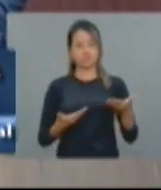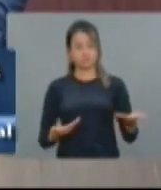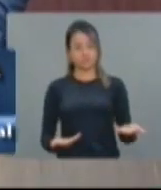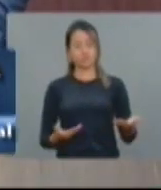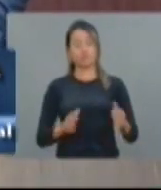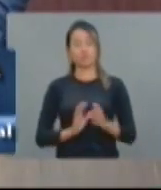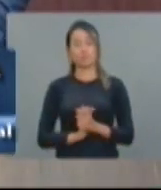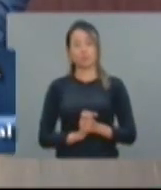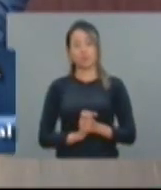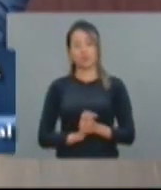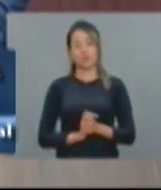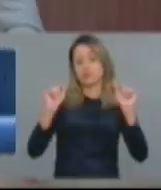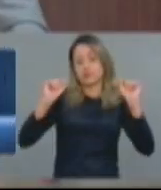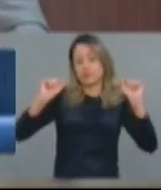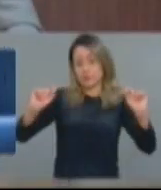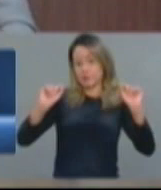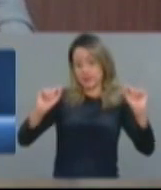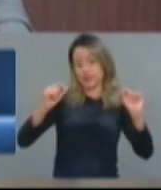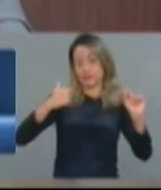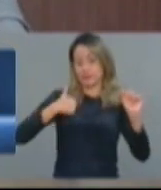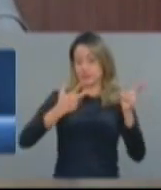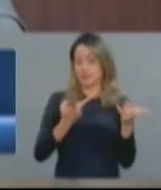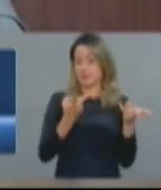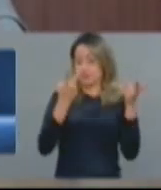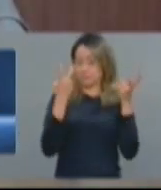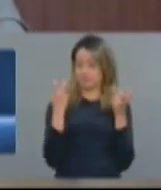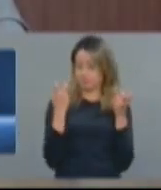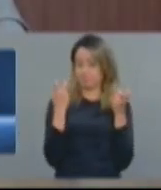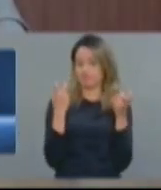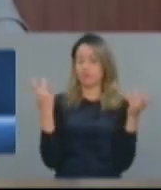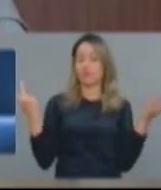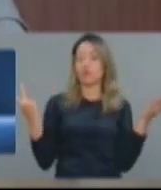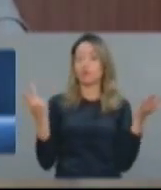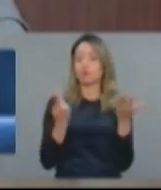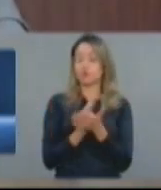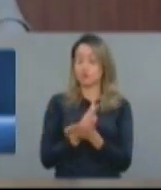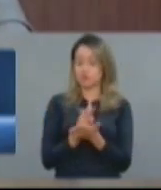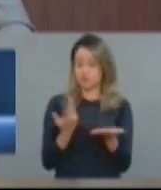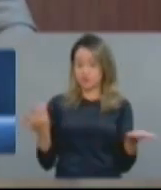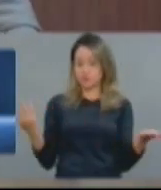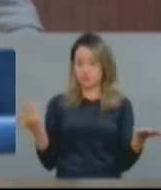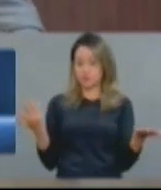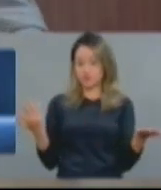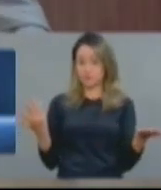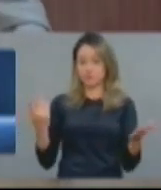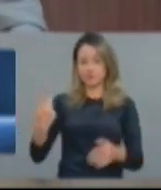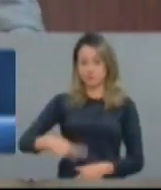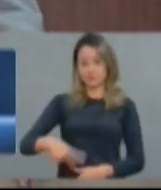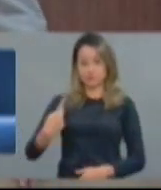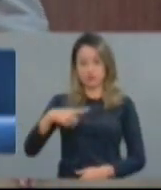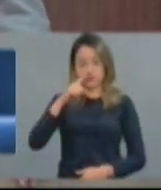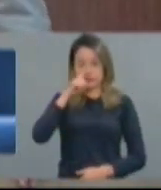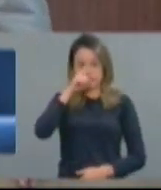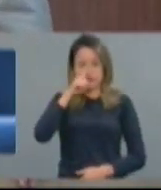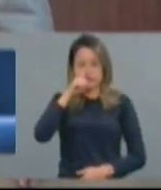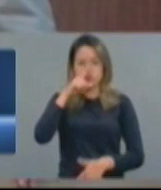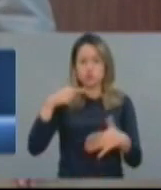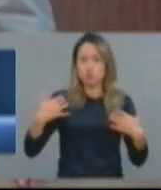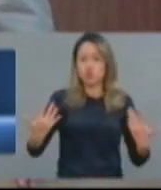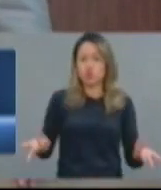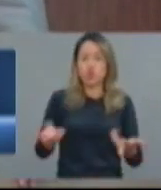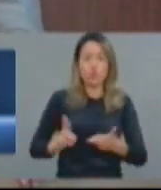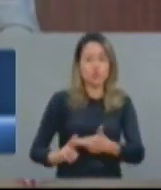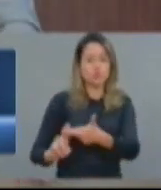tribuna da Assembleia. O meu modo de ver está acontecendo nessa crise, qual é o responsável,